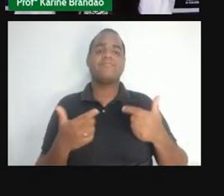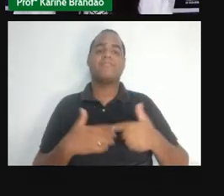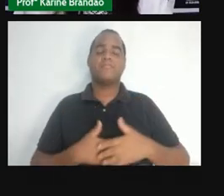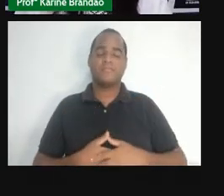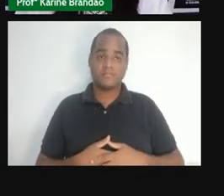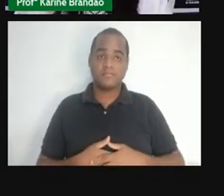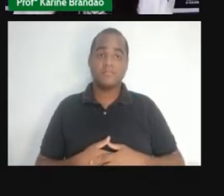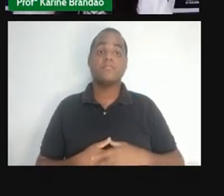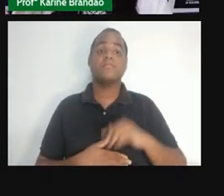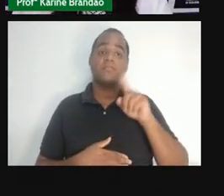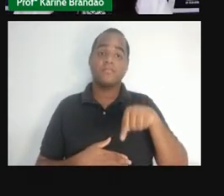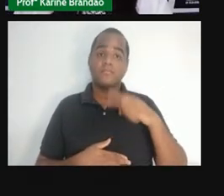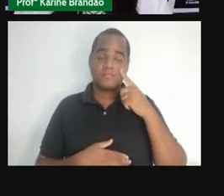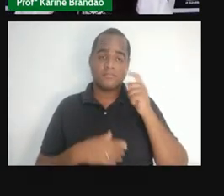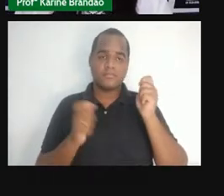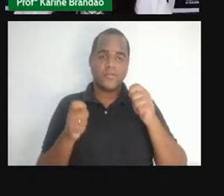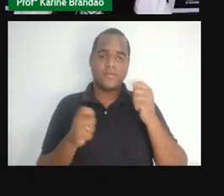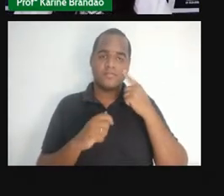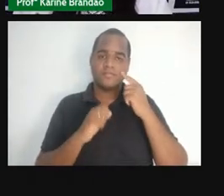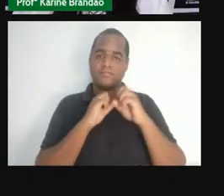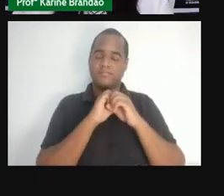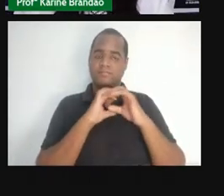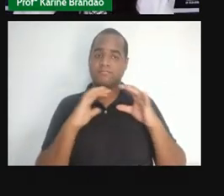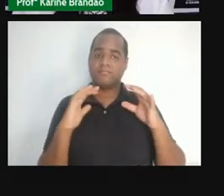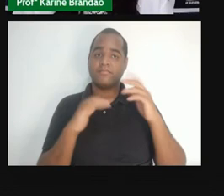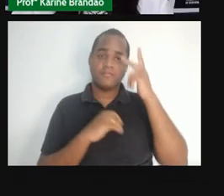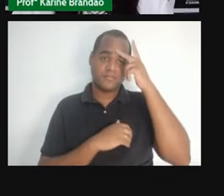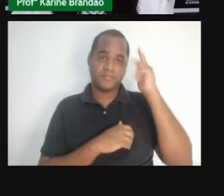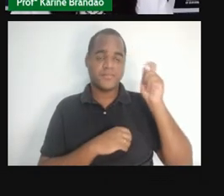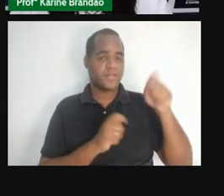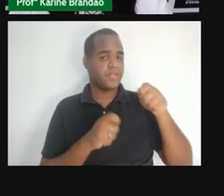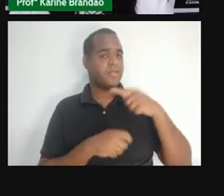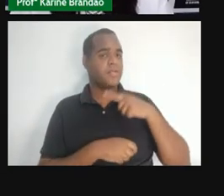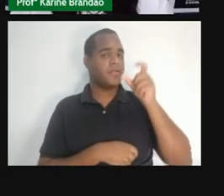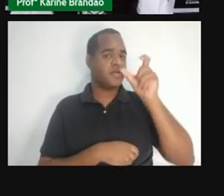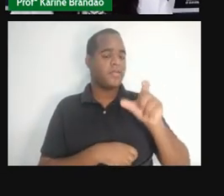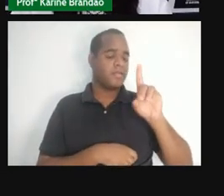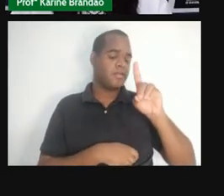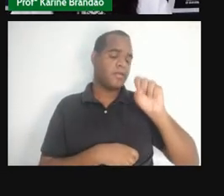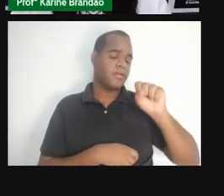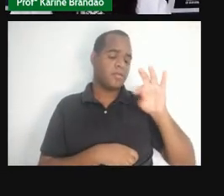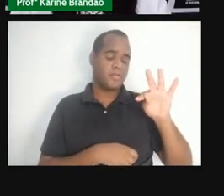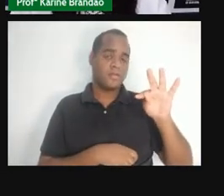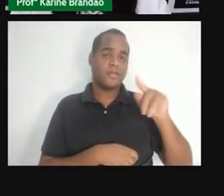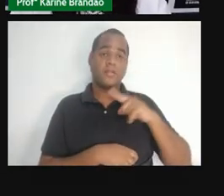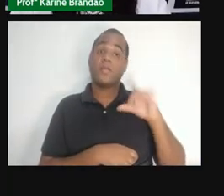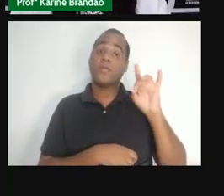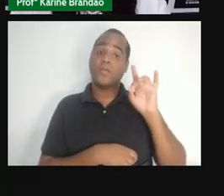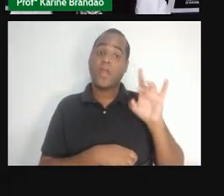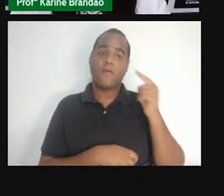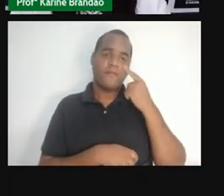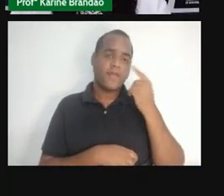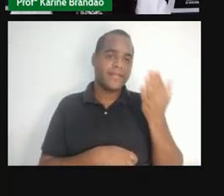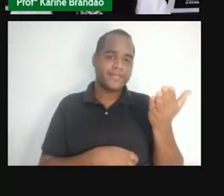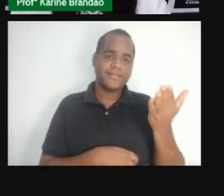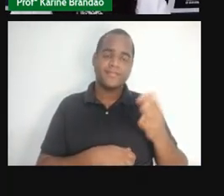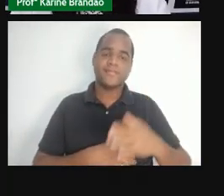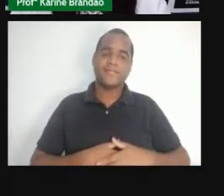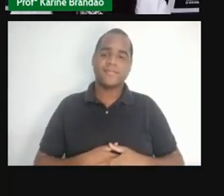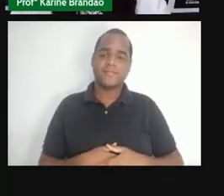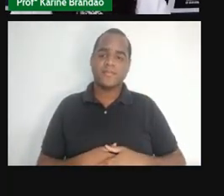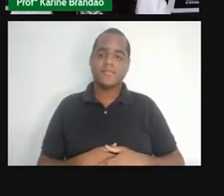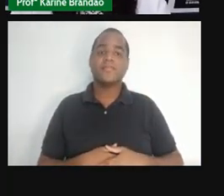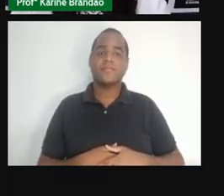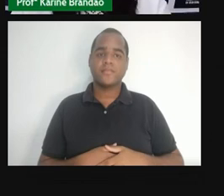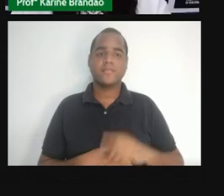por conta dessas doenças que são assintomáticas, não causam sintomas. Sendo assim, não é possível descobrir se uma pessoa